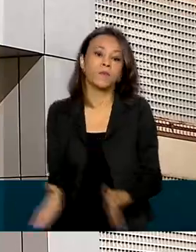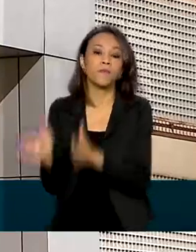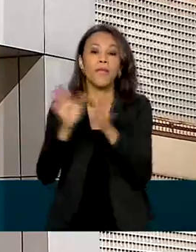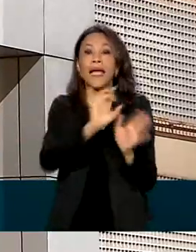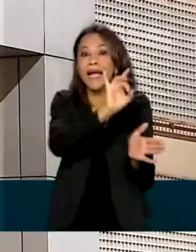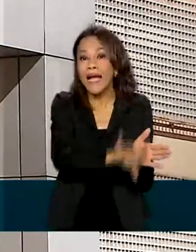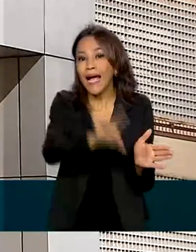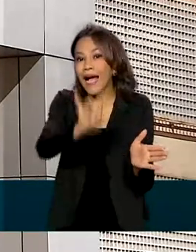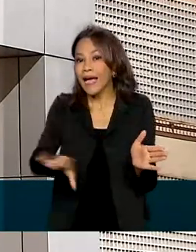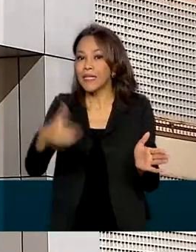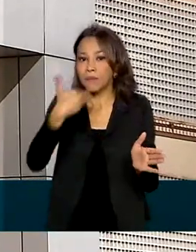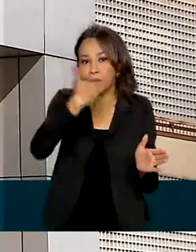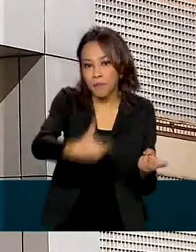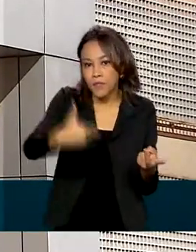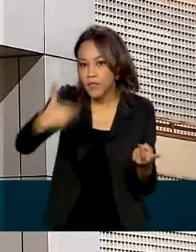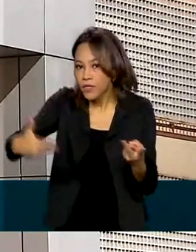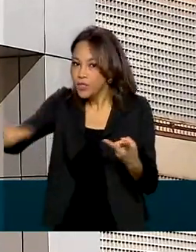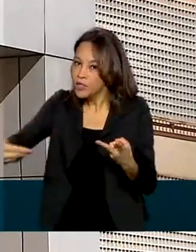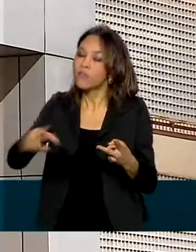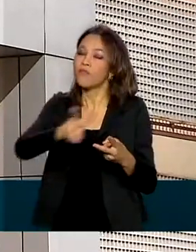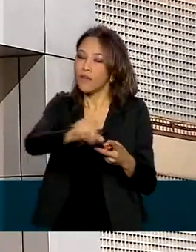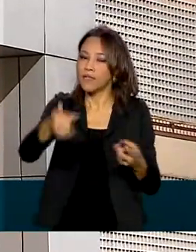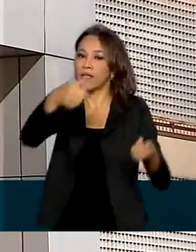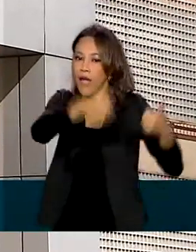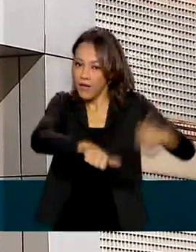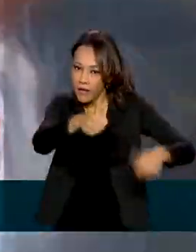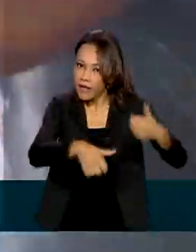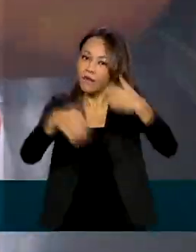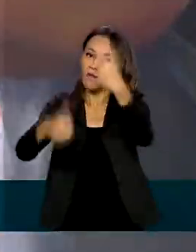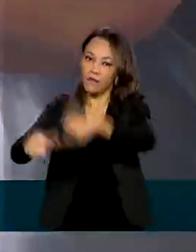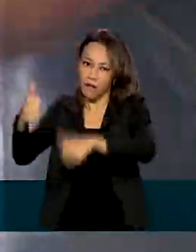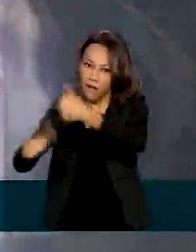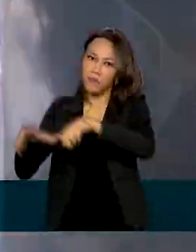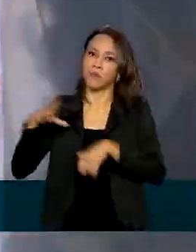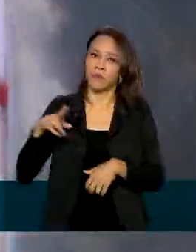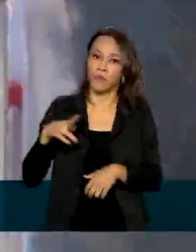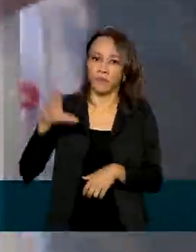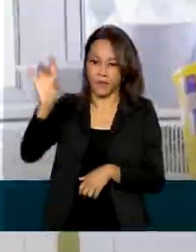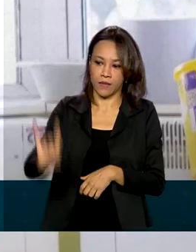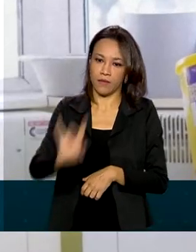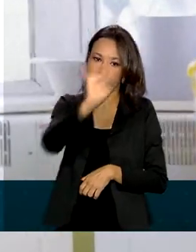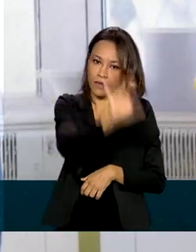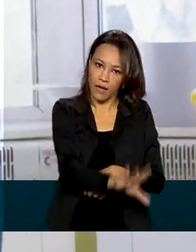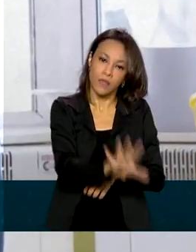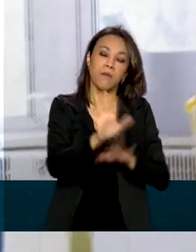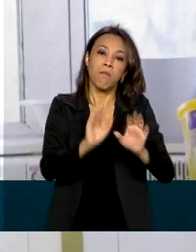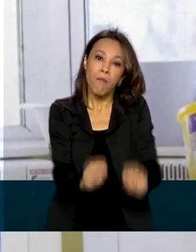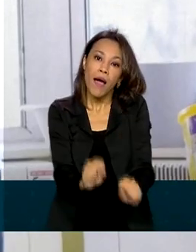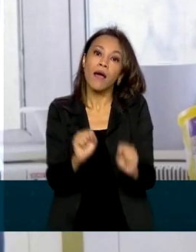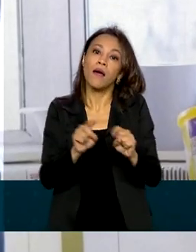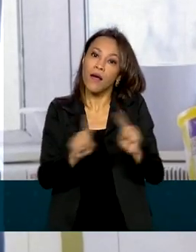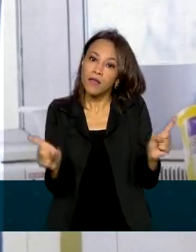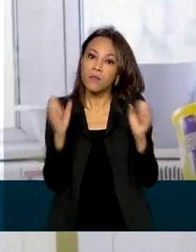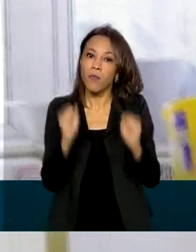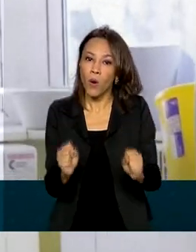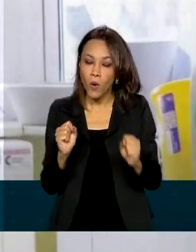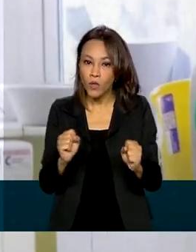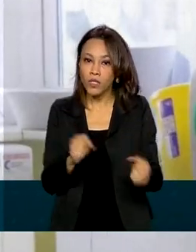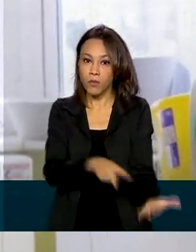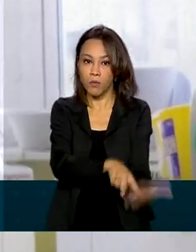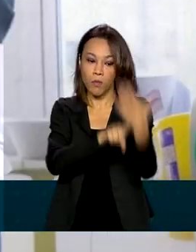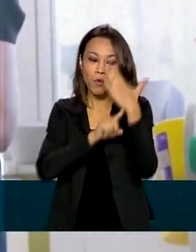pedido de uso emergencial será avaliado individualmente, mas podem ser aproveitados estudos e dados já